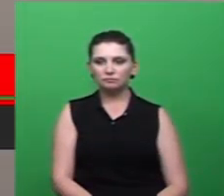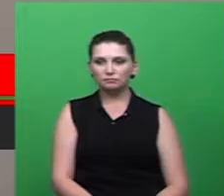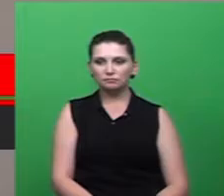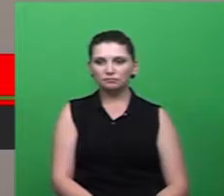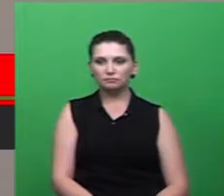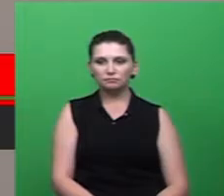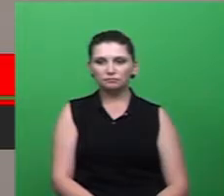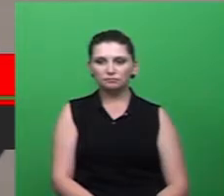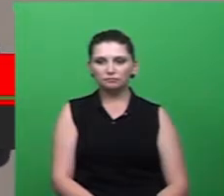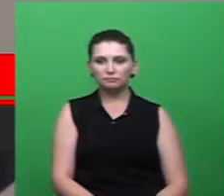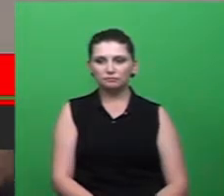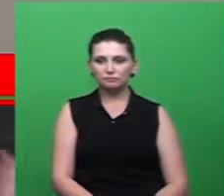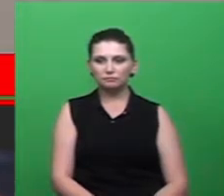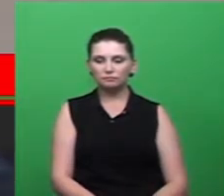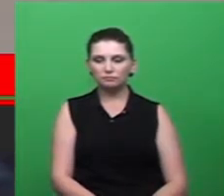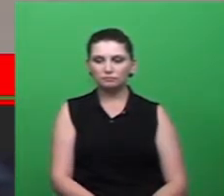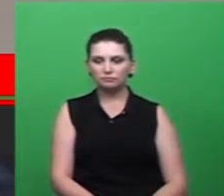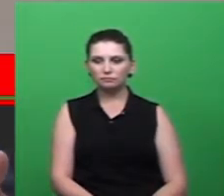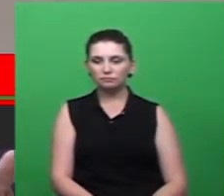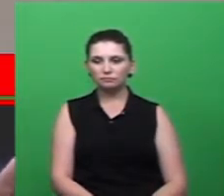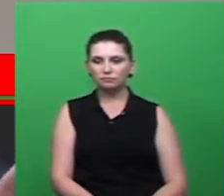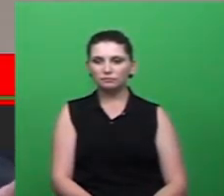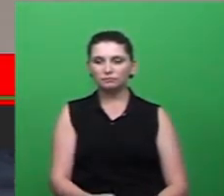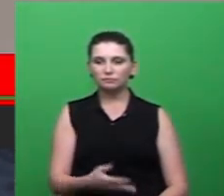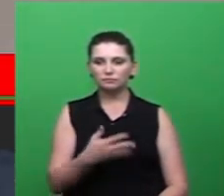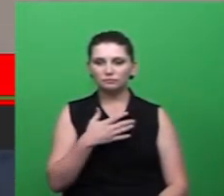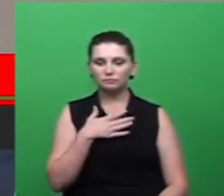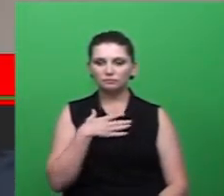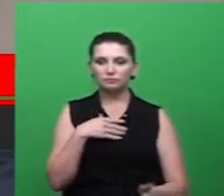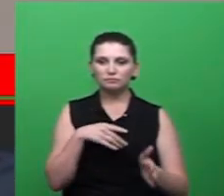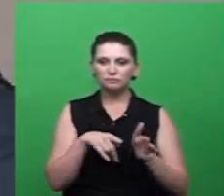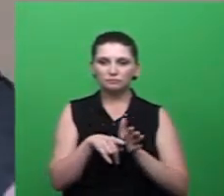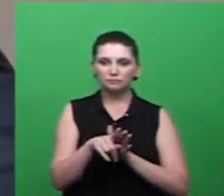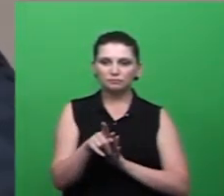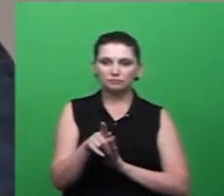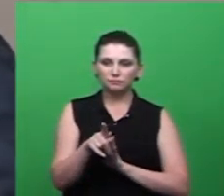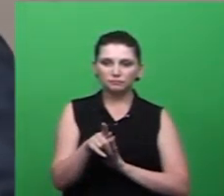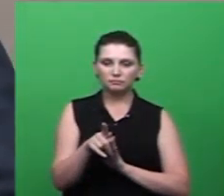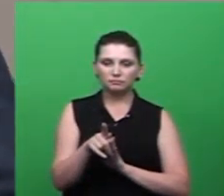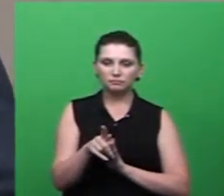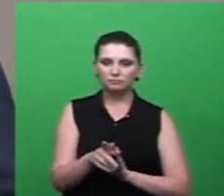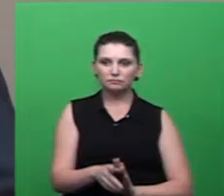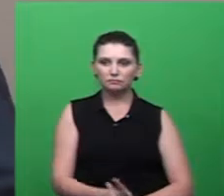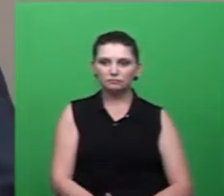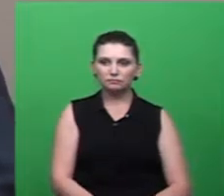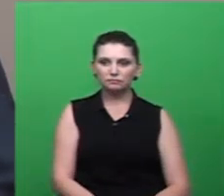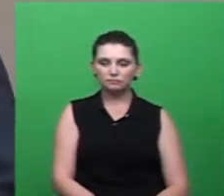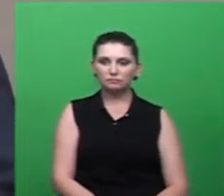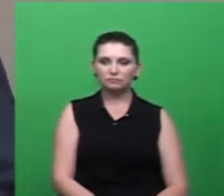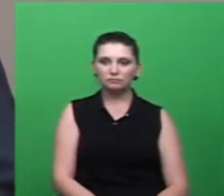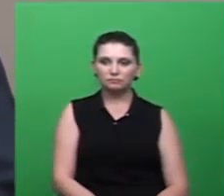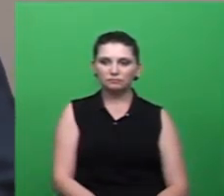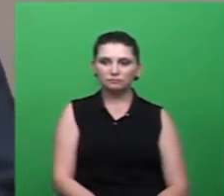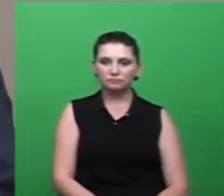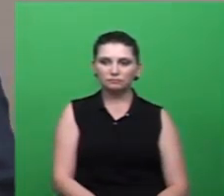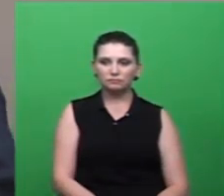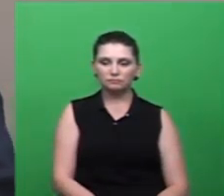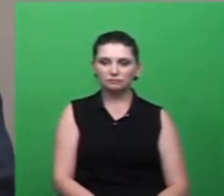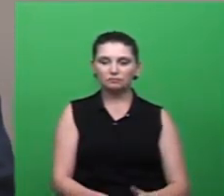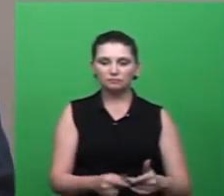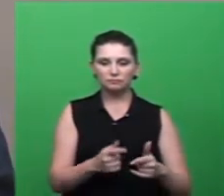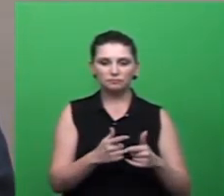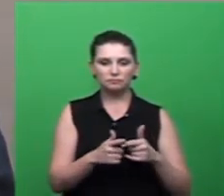gostaria de poderia ser a resposta de um de vocês ou de ou de todos uma situação no bairro no bairro